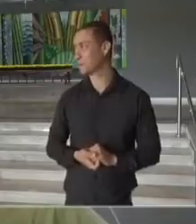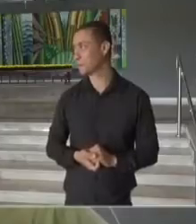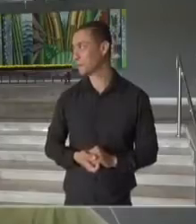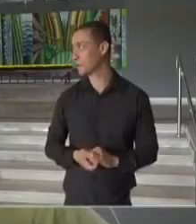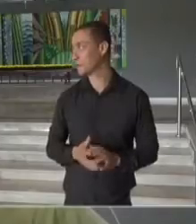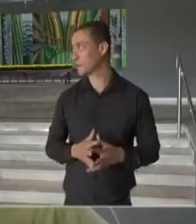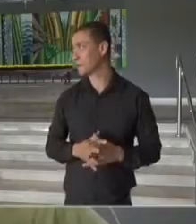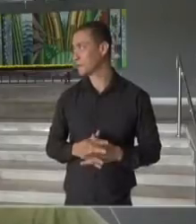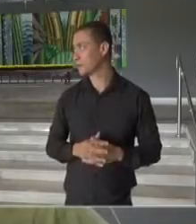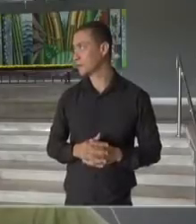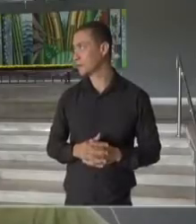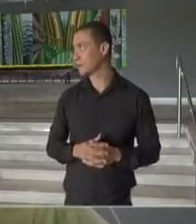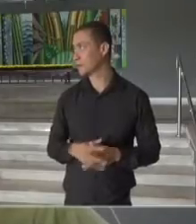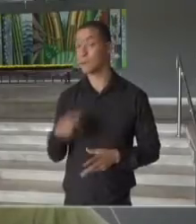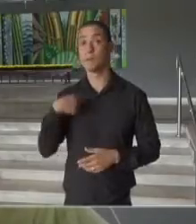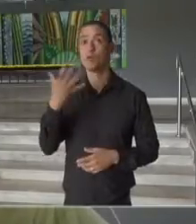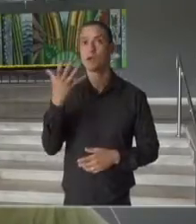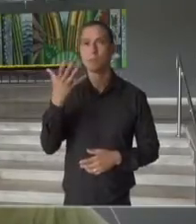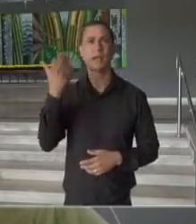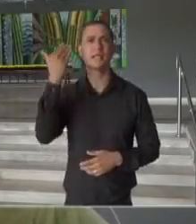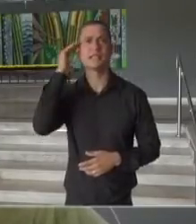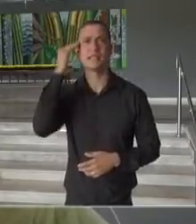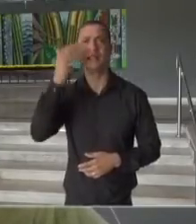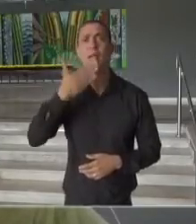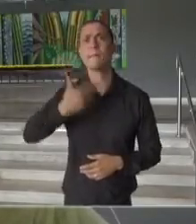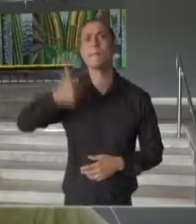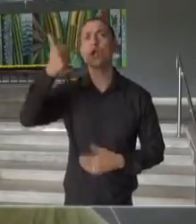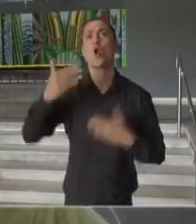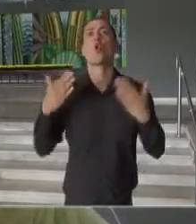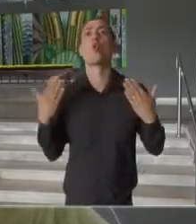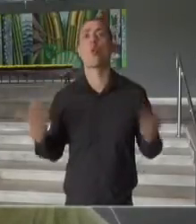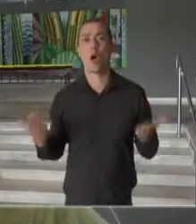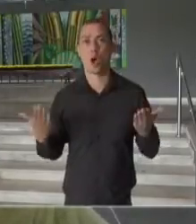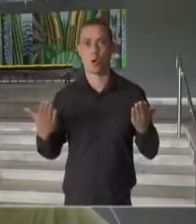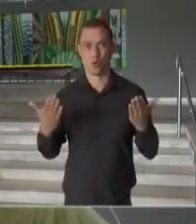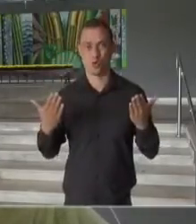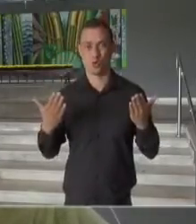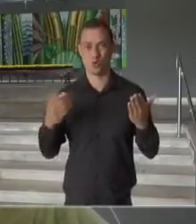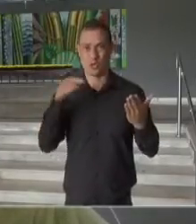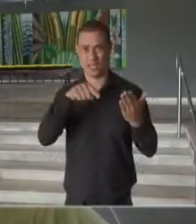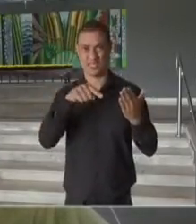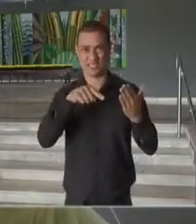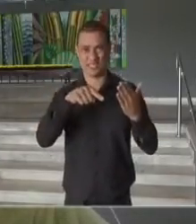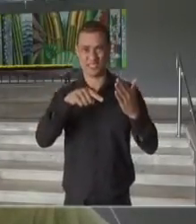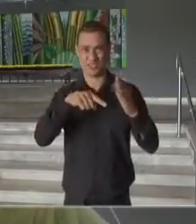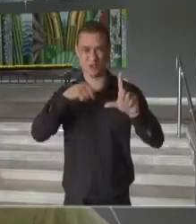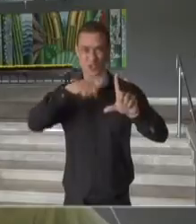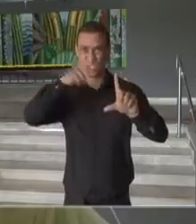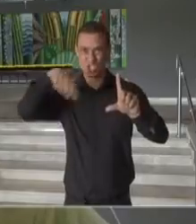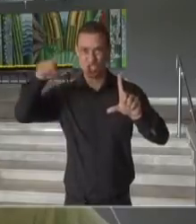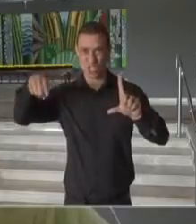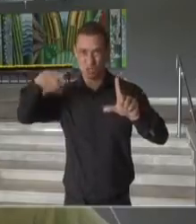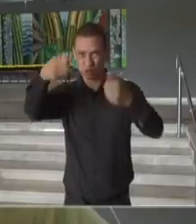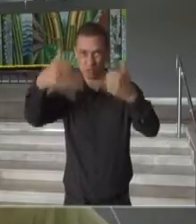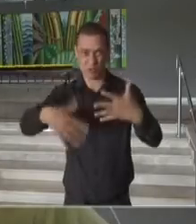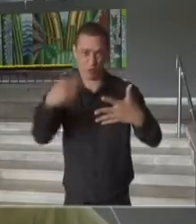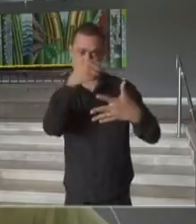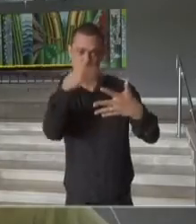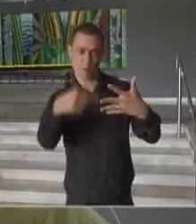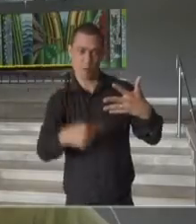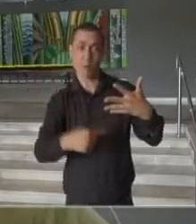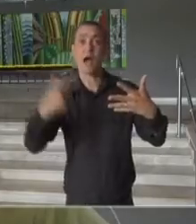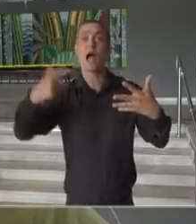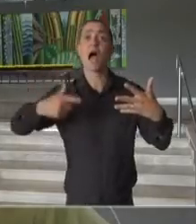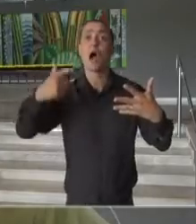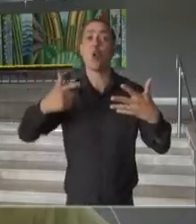Pois é, para a gente entender um pouquinho melhor quais são esses índices, esses indicadores que vocês já especificaram, mas aonde a